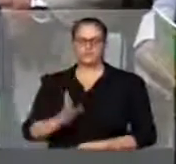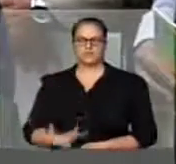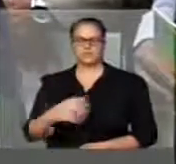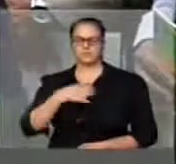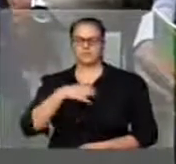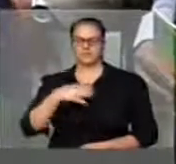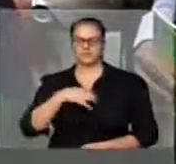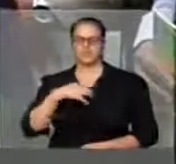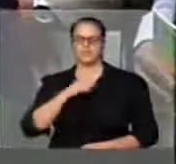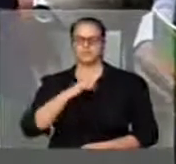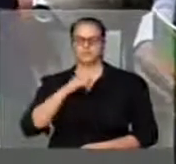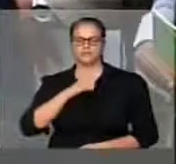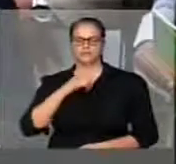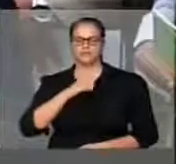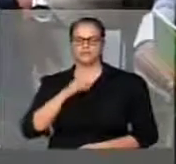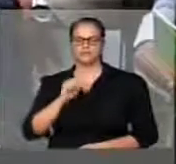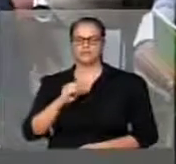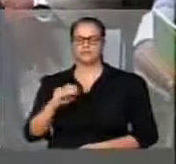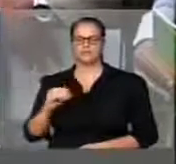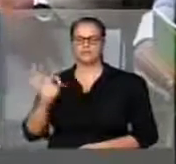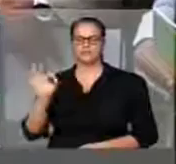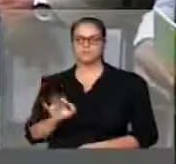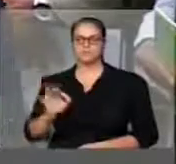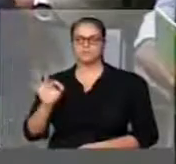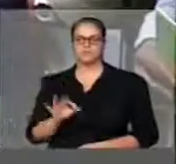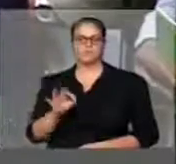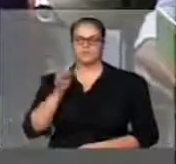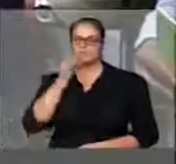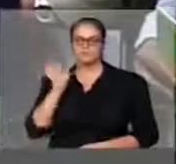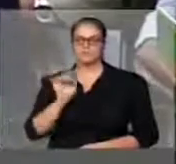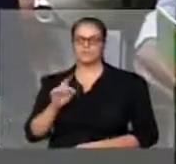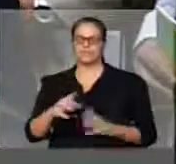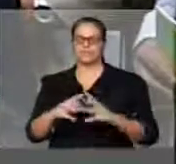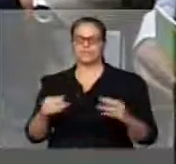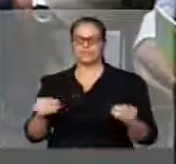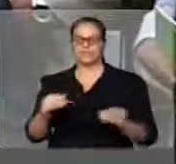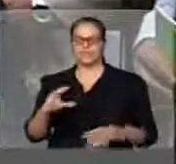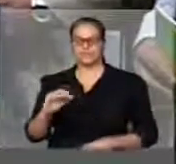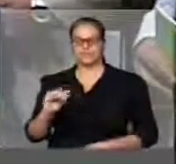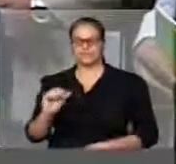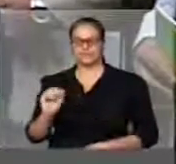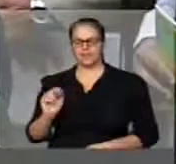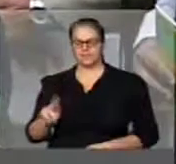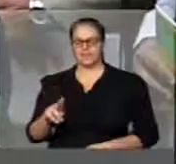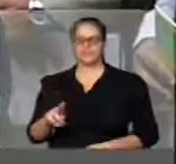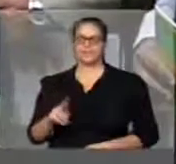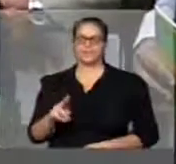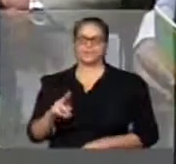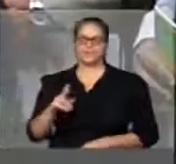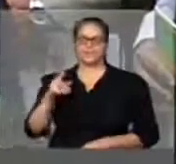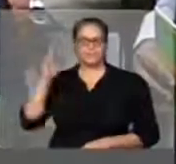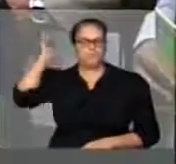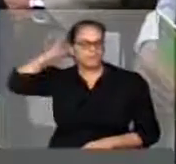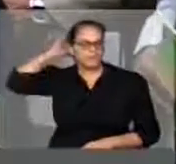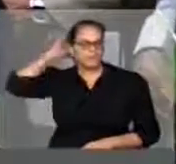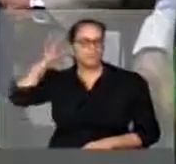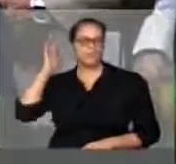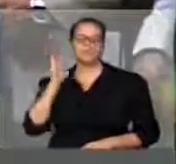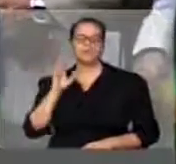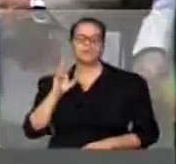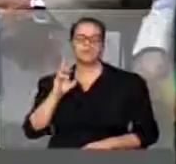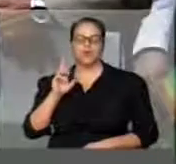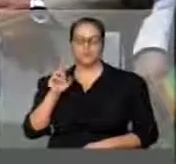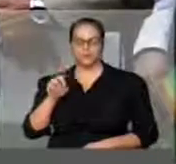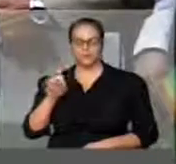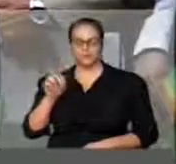% da produção de cacau do Brasil, assim como o Pará e Rondônia, são extremamente afetados pela participação e a presença da CEPLAC.